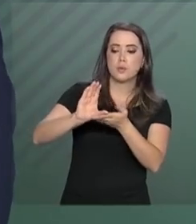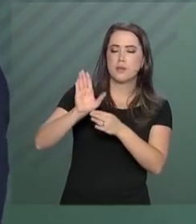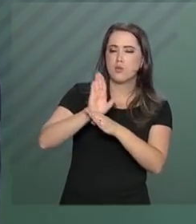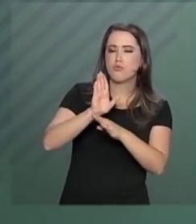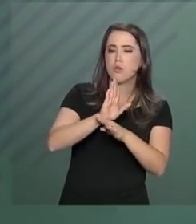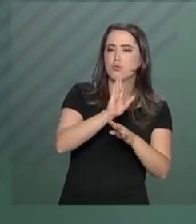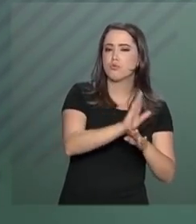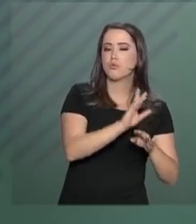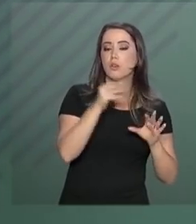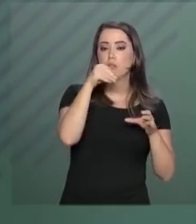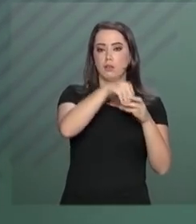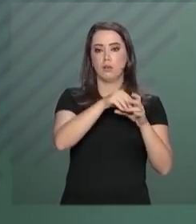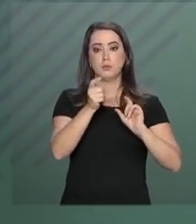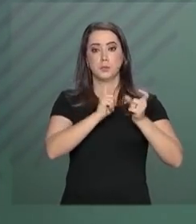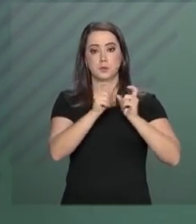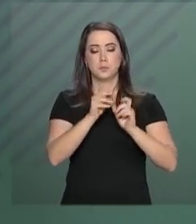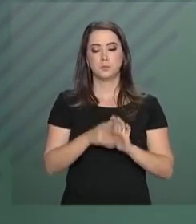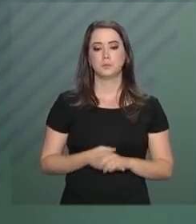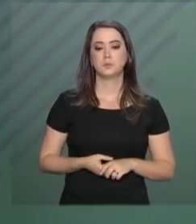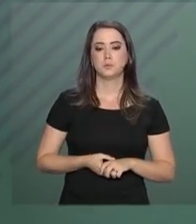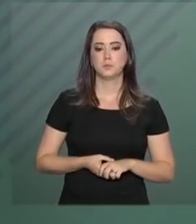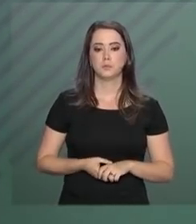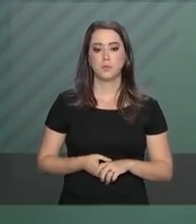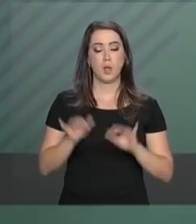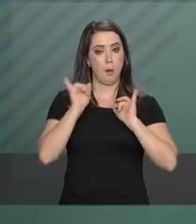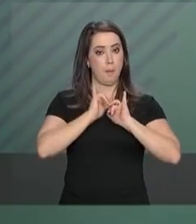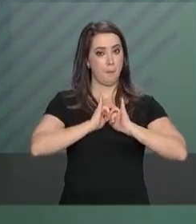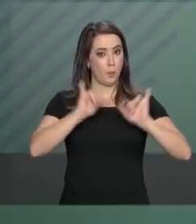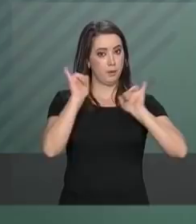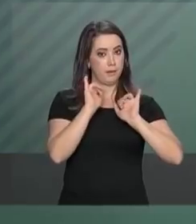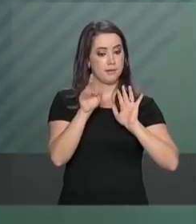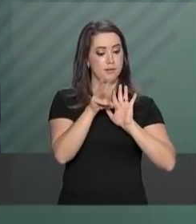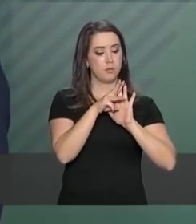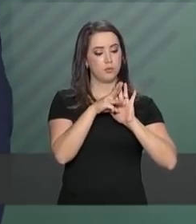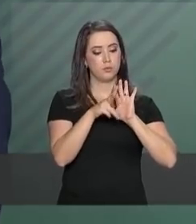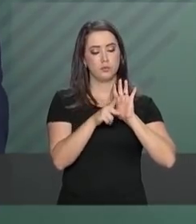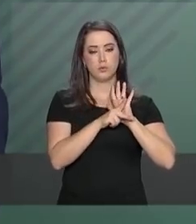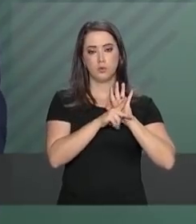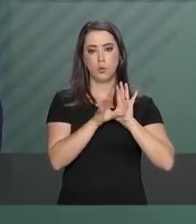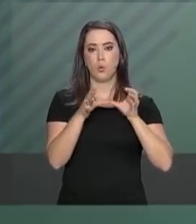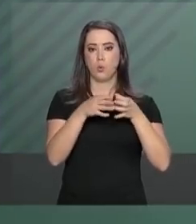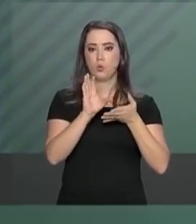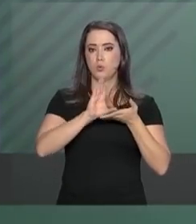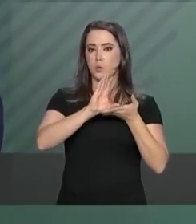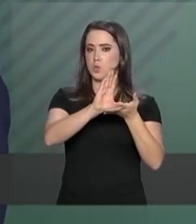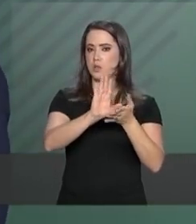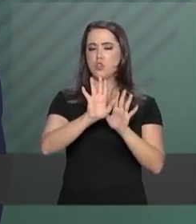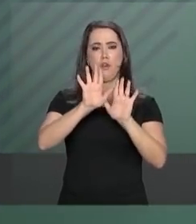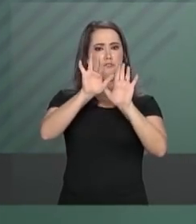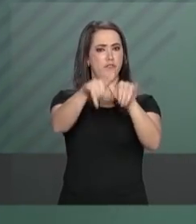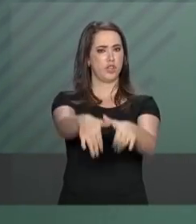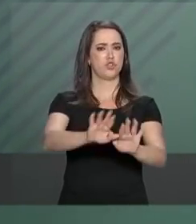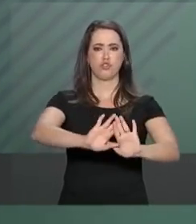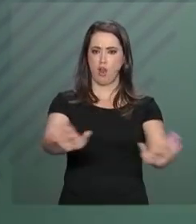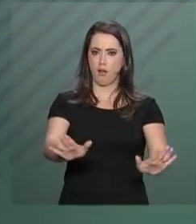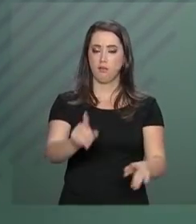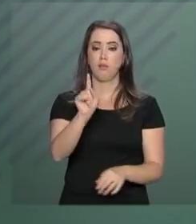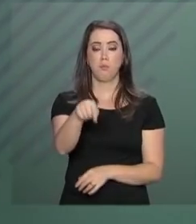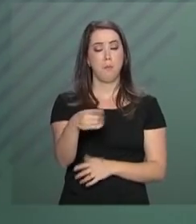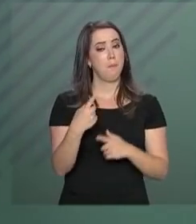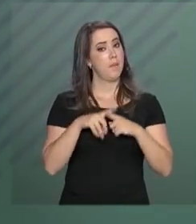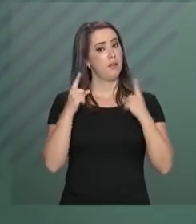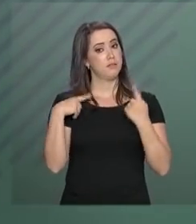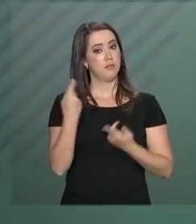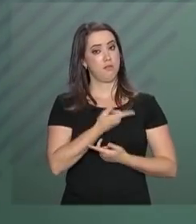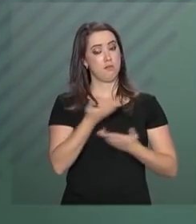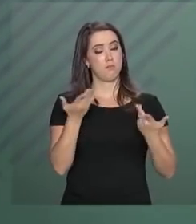na administração pública. Na publicação da medida provisória, o conselhão já foi extinto e nós vamos agora